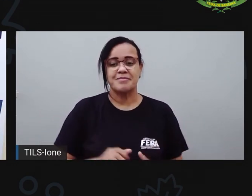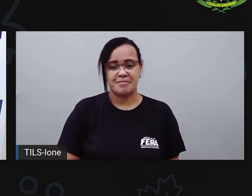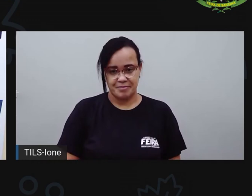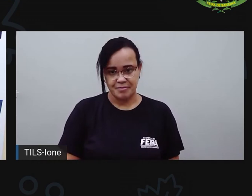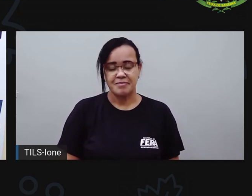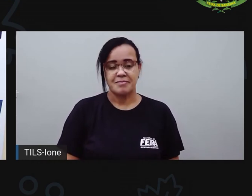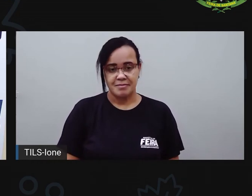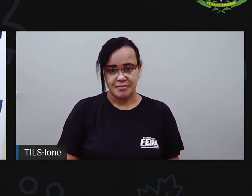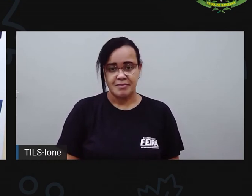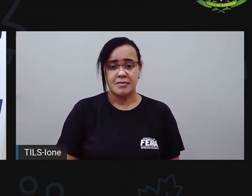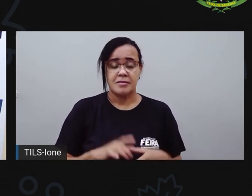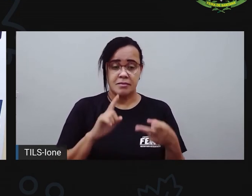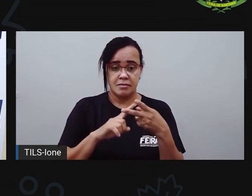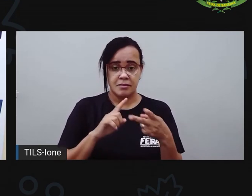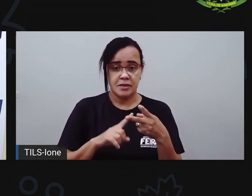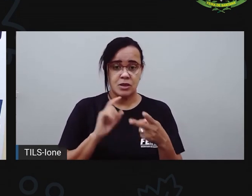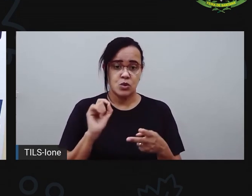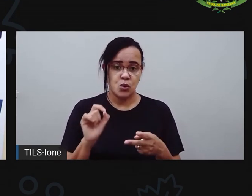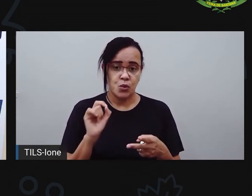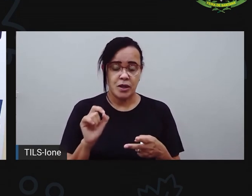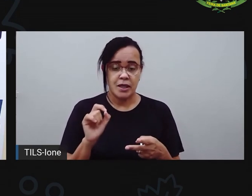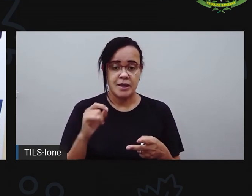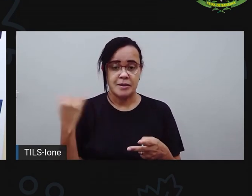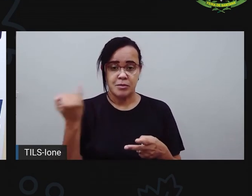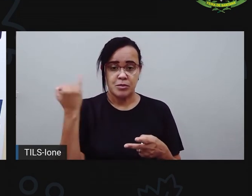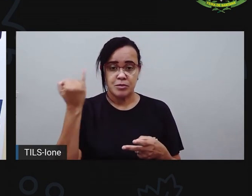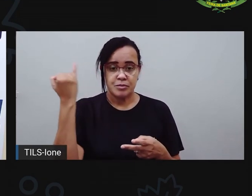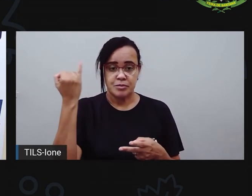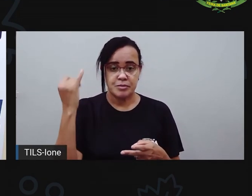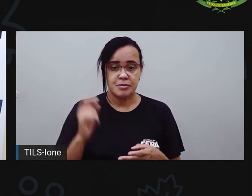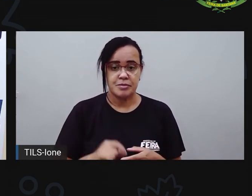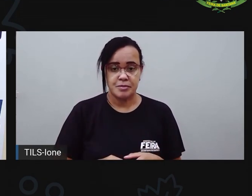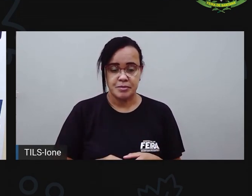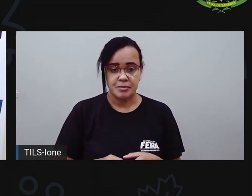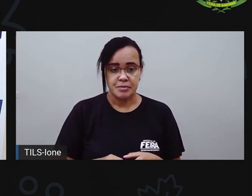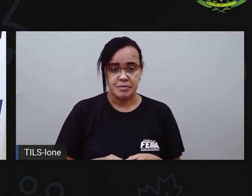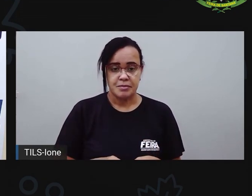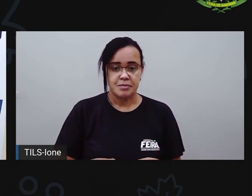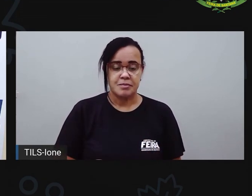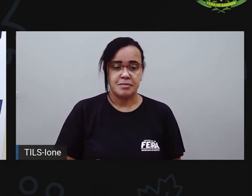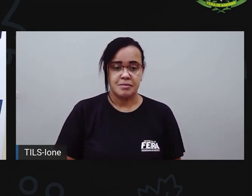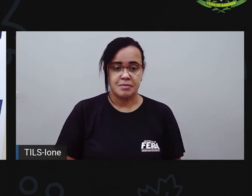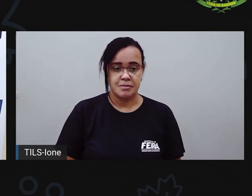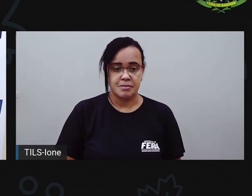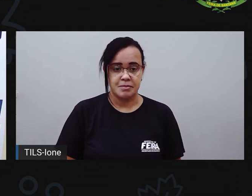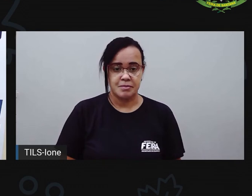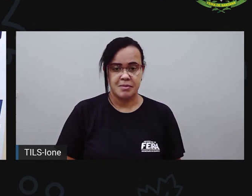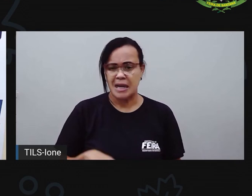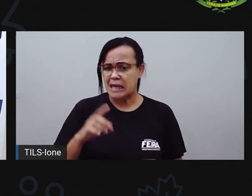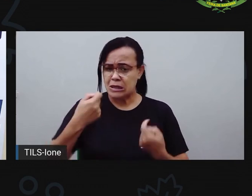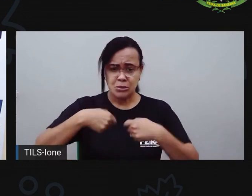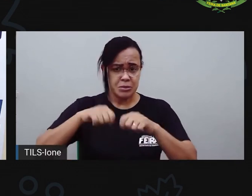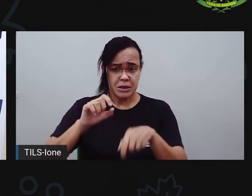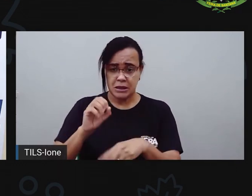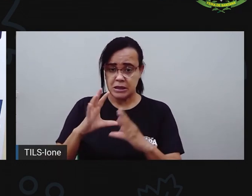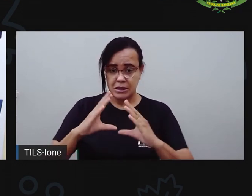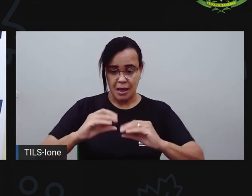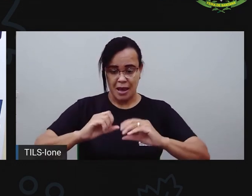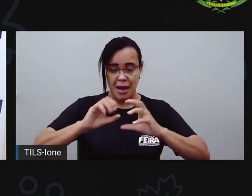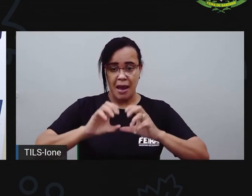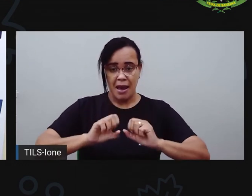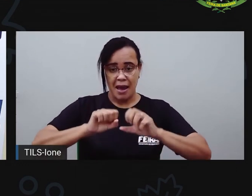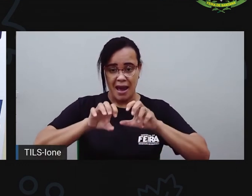e outra coisa que ela falou muito importante foi de não esperar a massa ficar muito